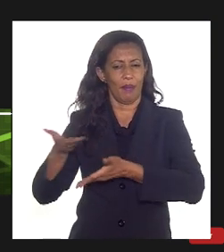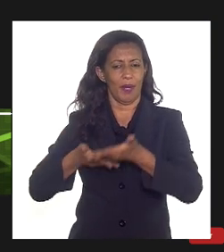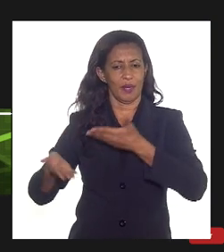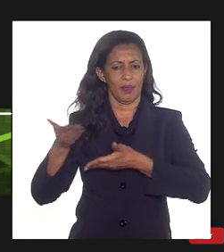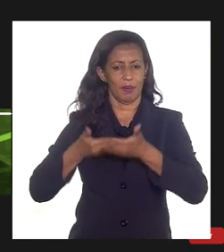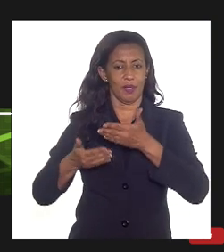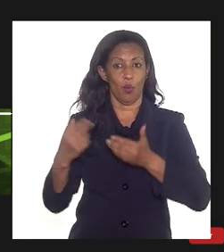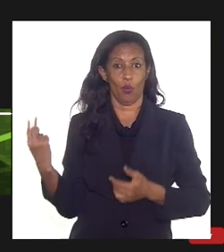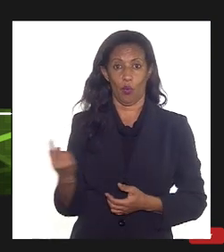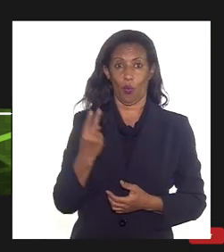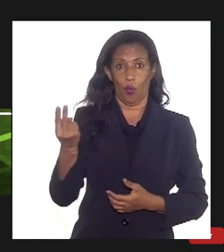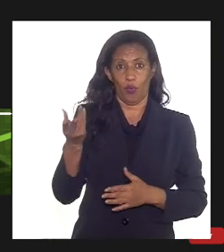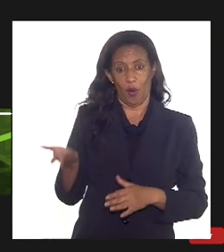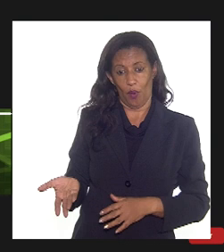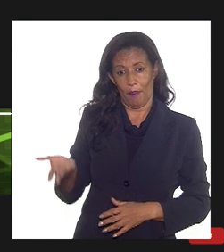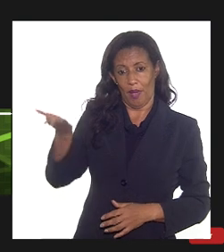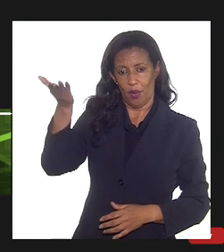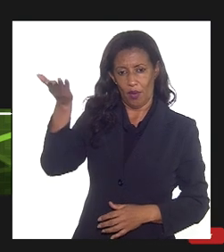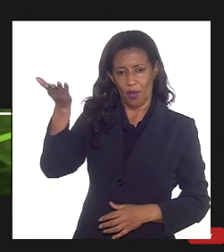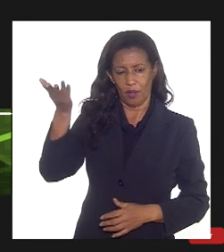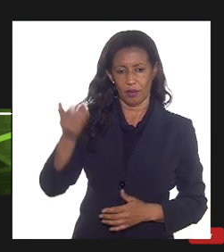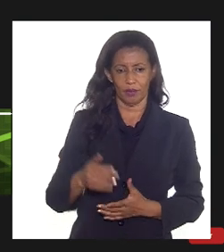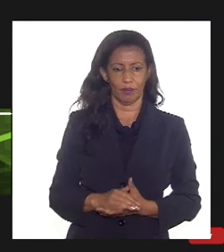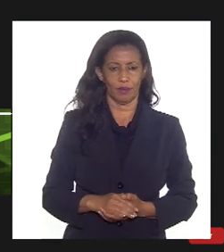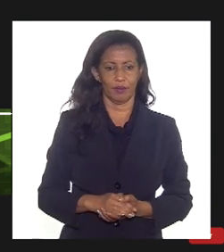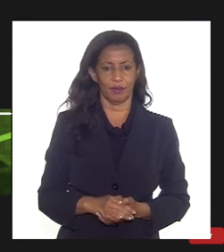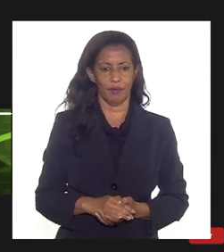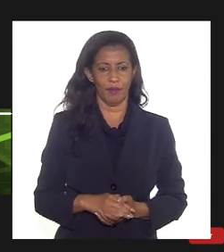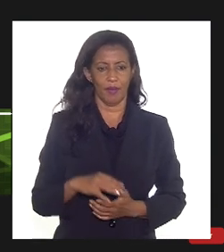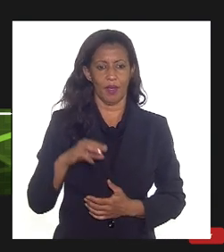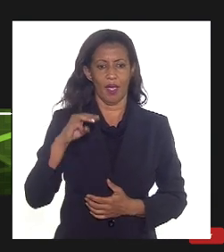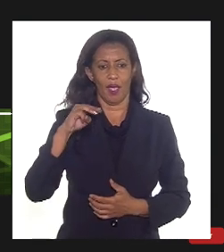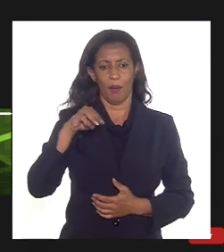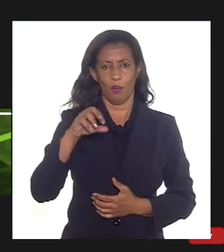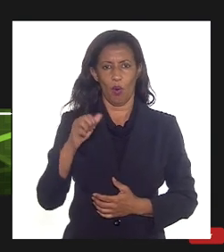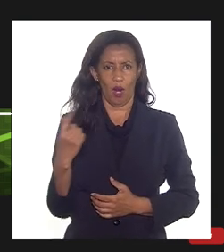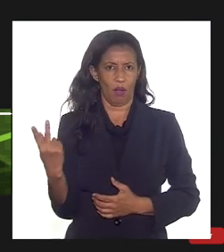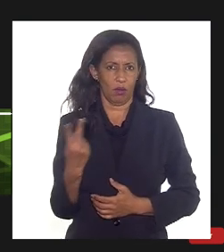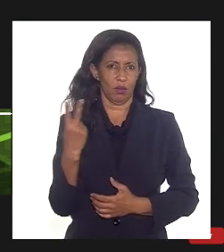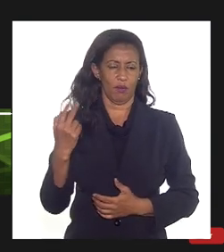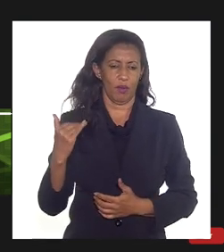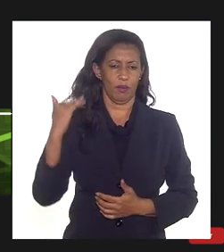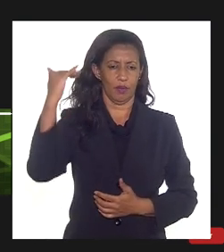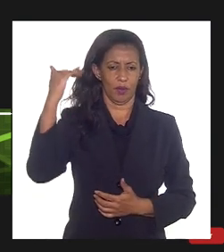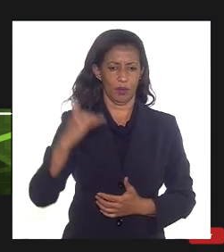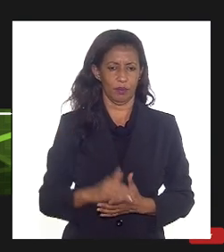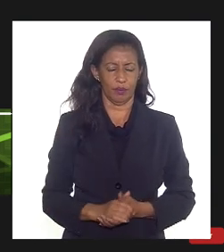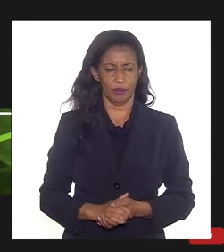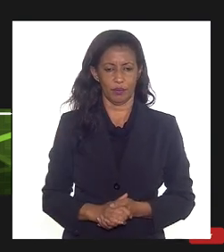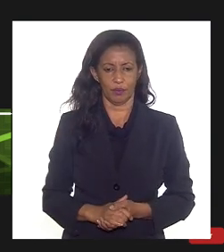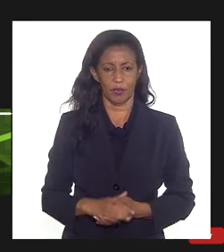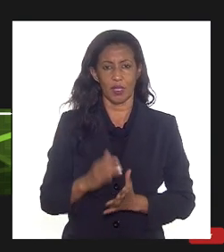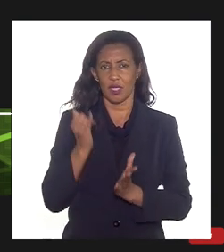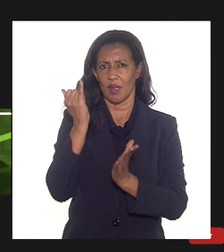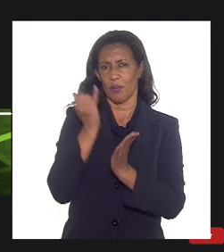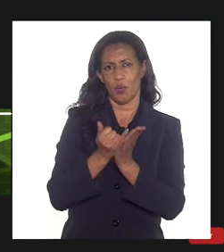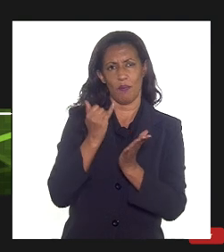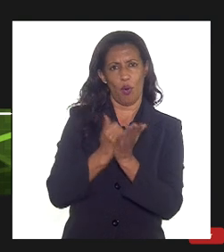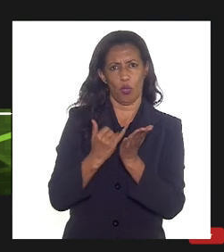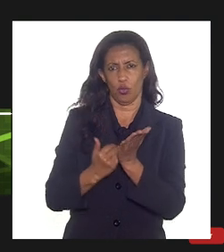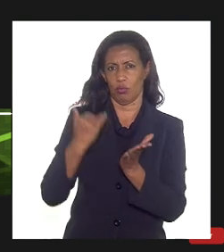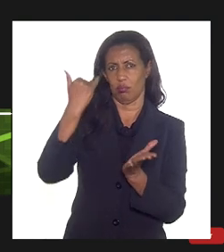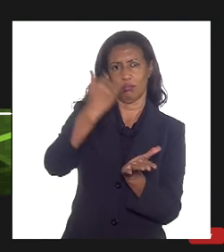preço absoluto é maior como aqui por exemplo a molécula tem uma participação maior em todos os casos como o imposto incide de maneira percentual